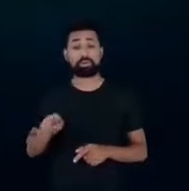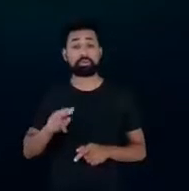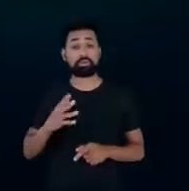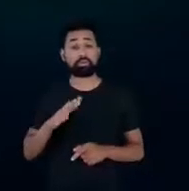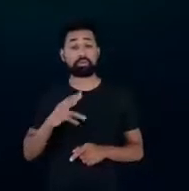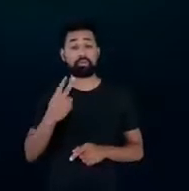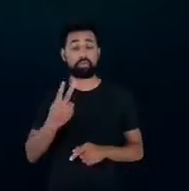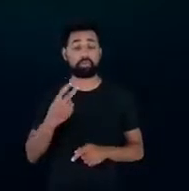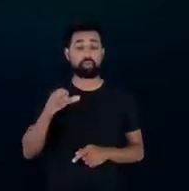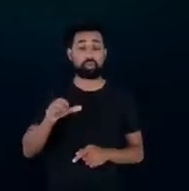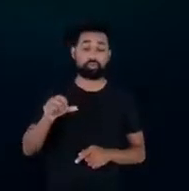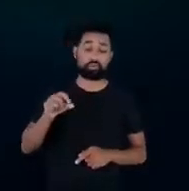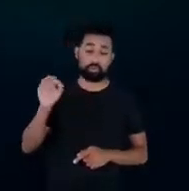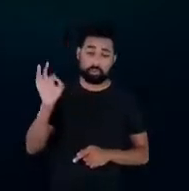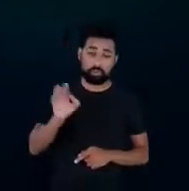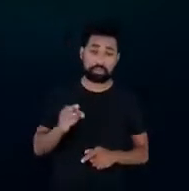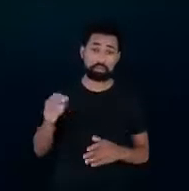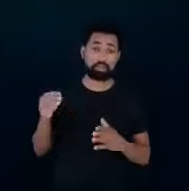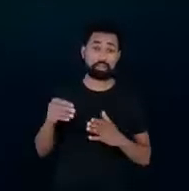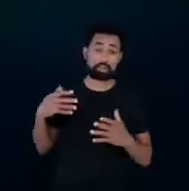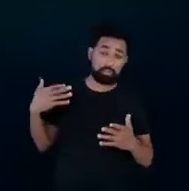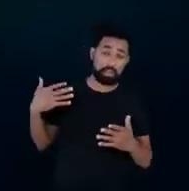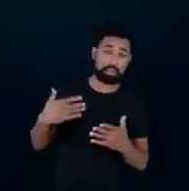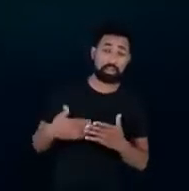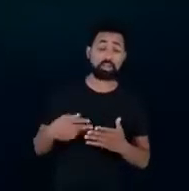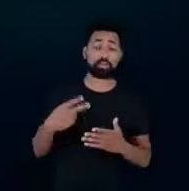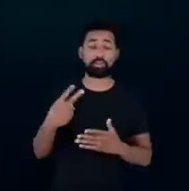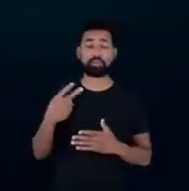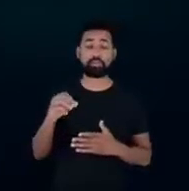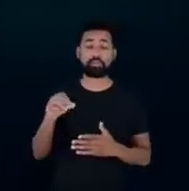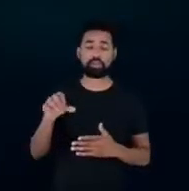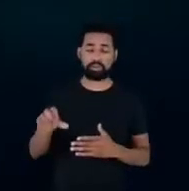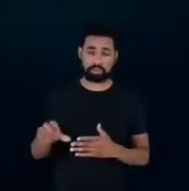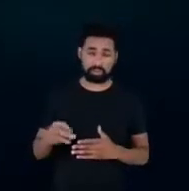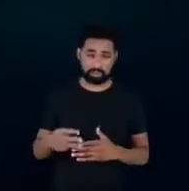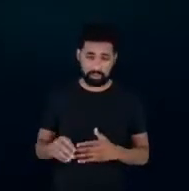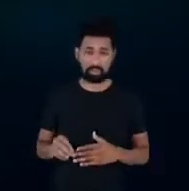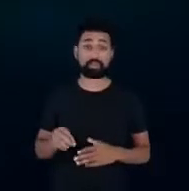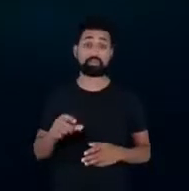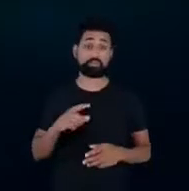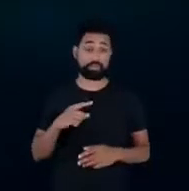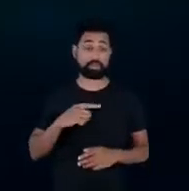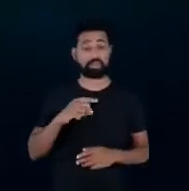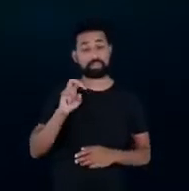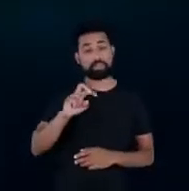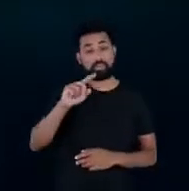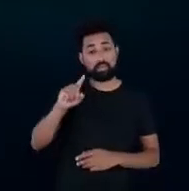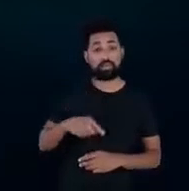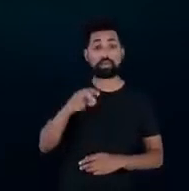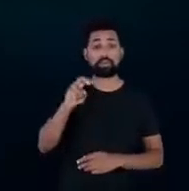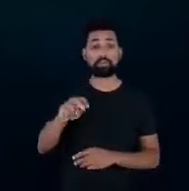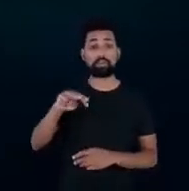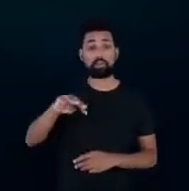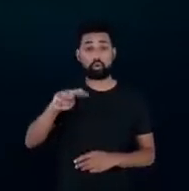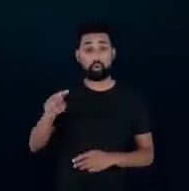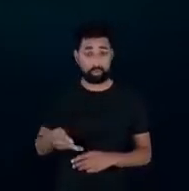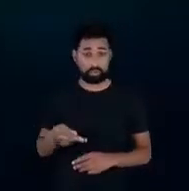29% até 2030 nesses 66 milhões de consumidores e comercial de 5,5 milhões